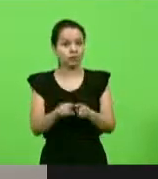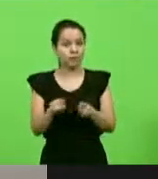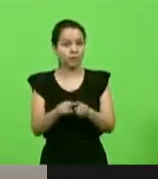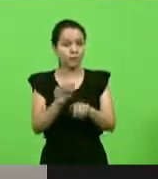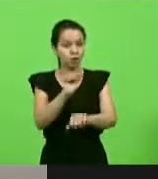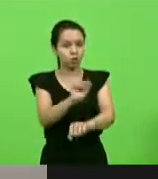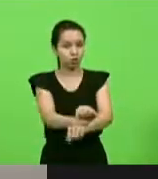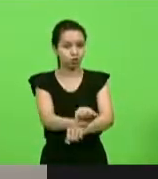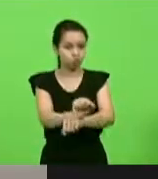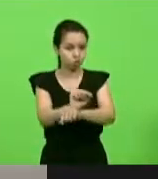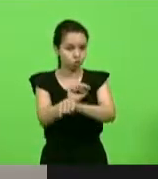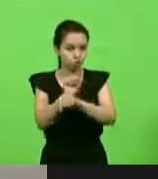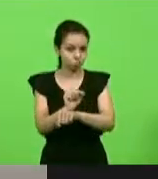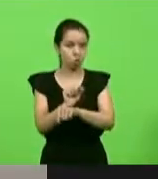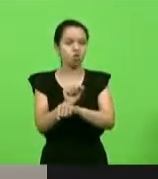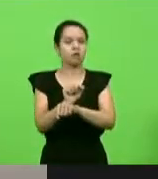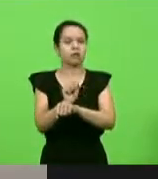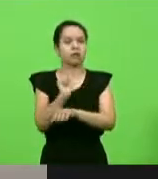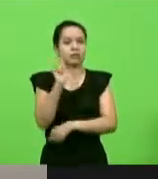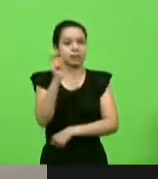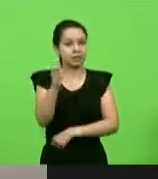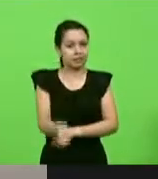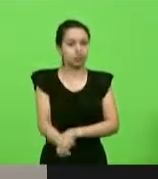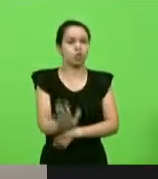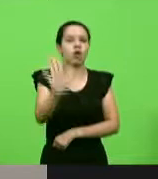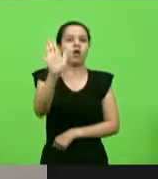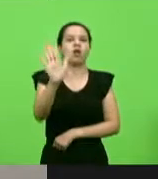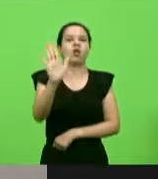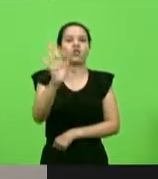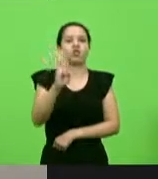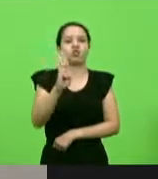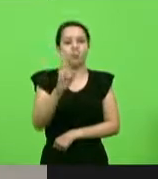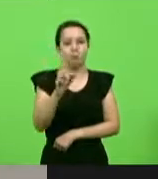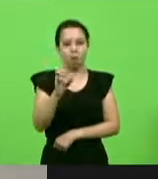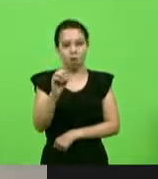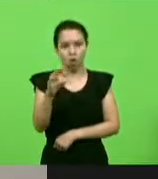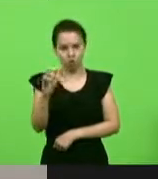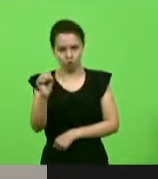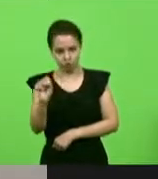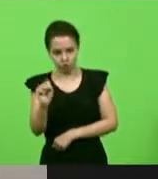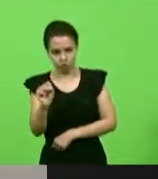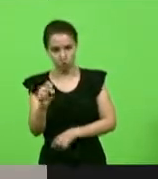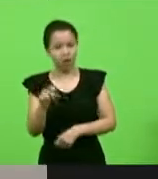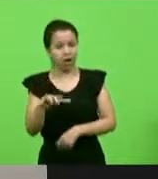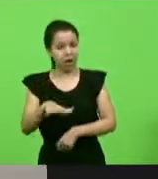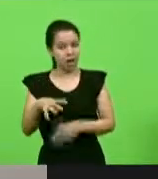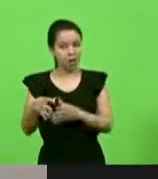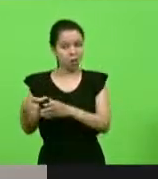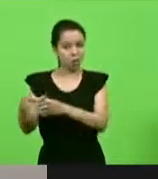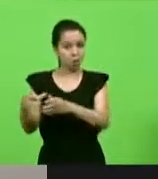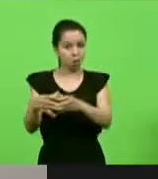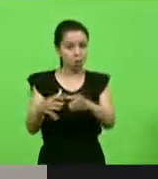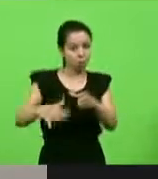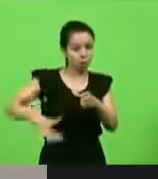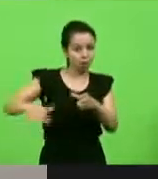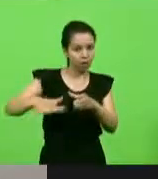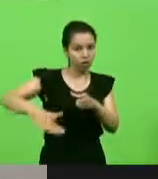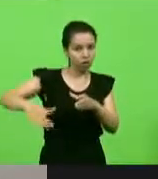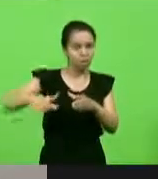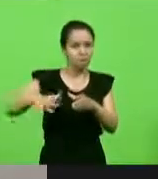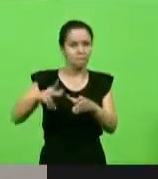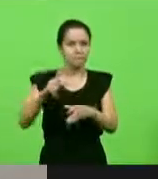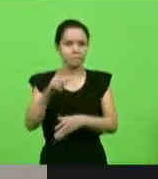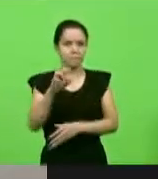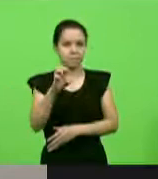leilão de blocos. As ações nas varas federais em Pernambuco e na sexta vara